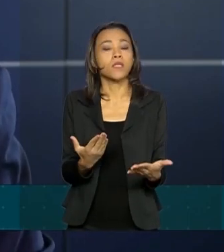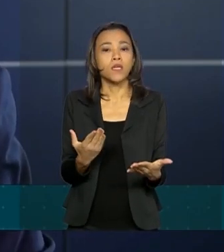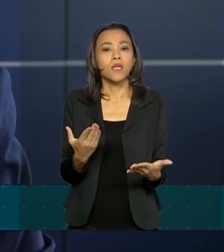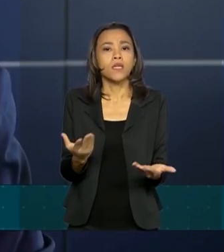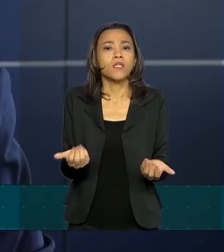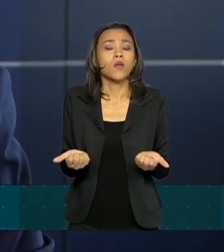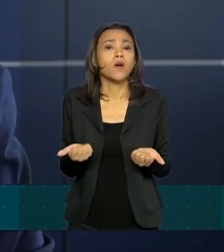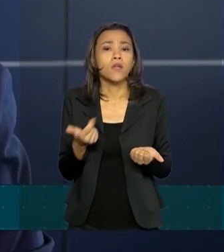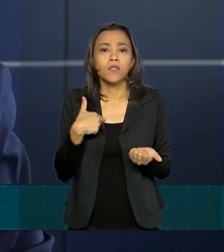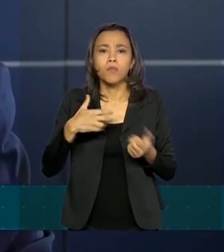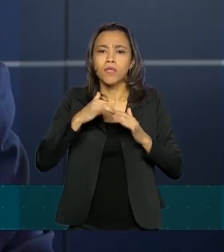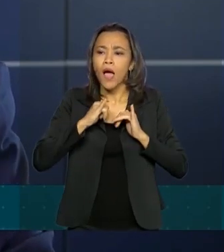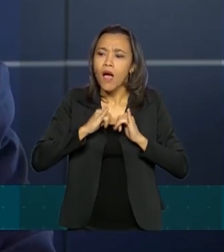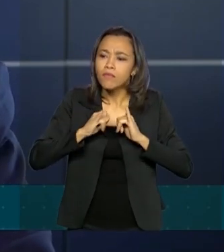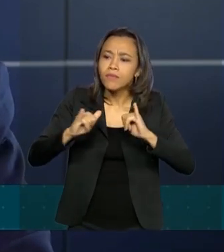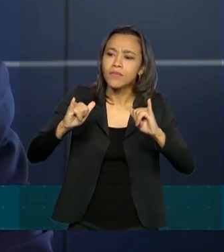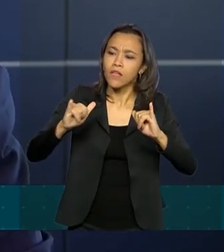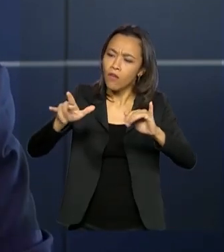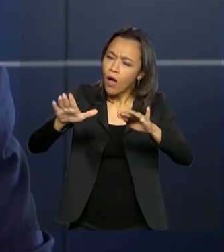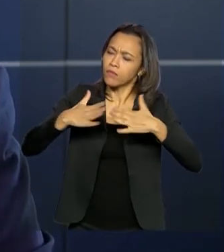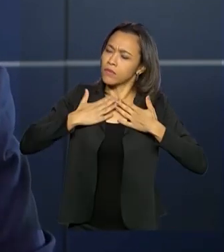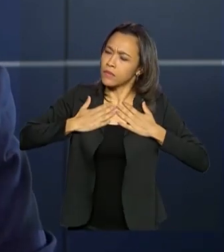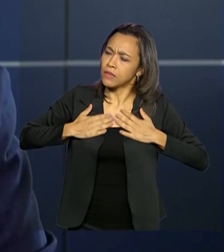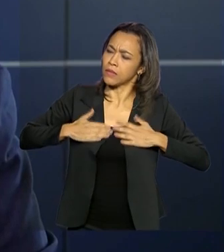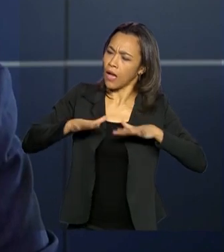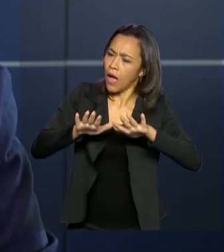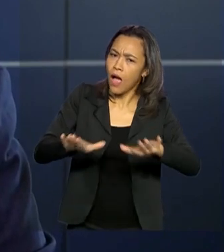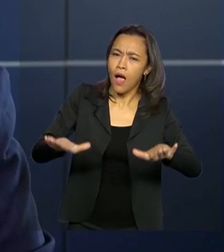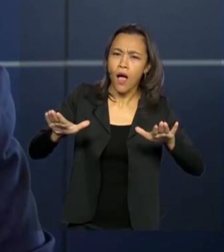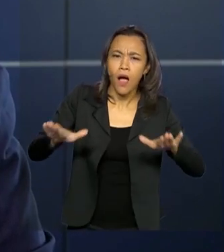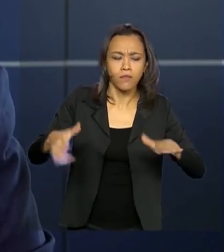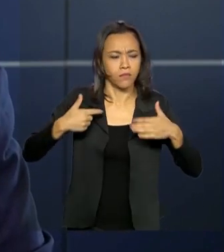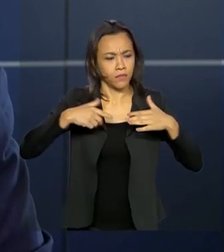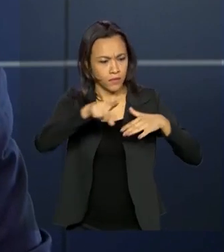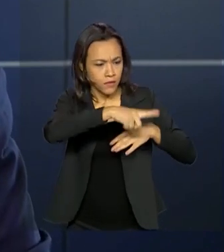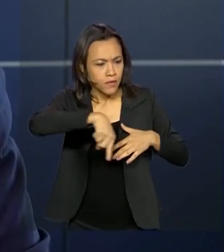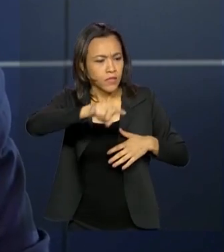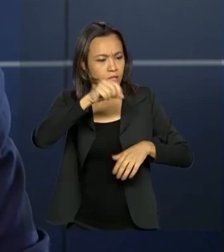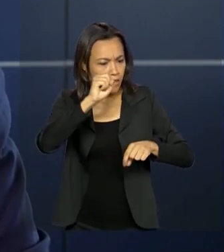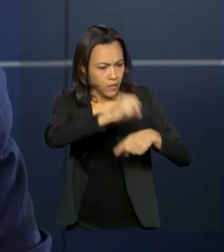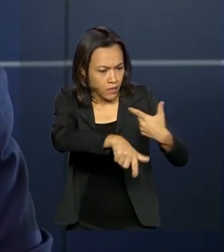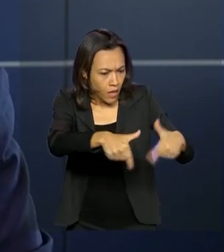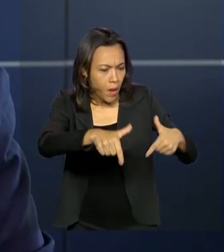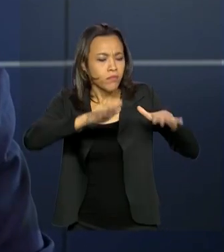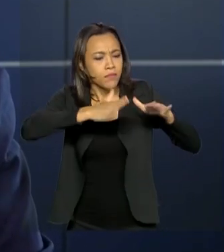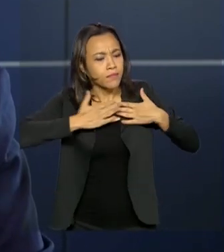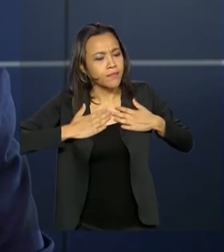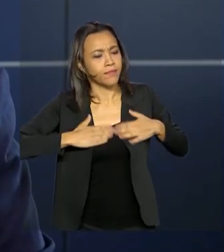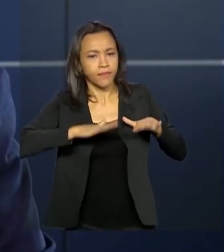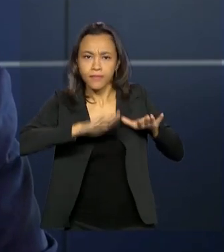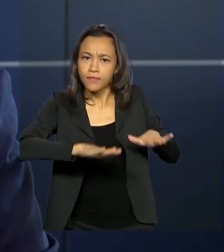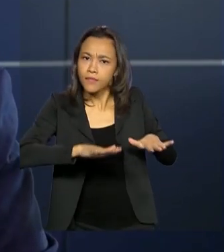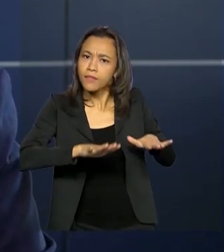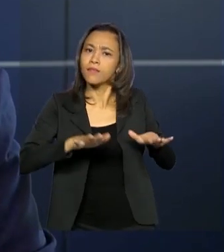tranquilidade para o setor, trazendo uma tranquilidade para os empregados da construção civil e mantendo esse setor